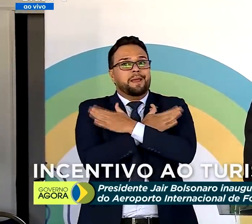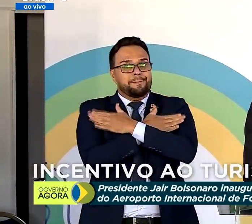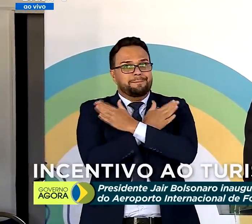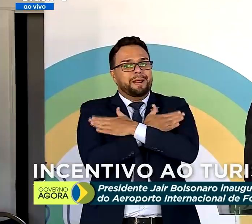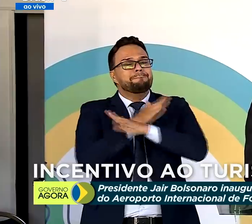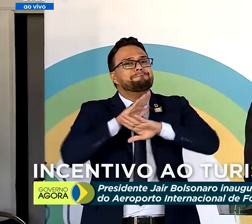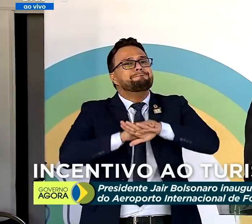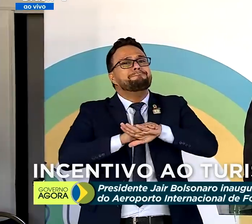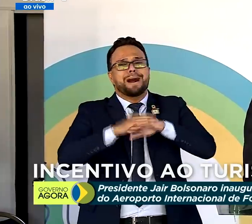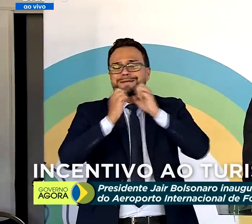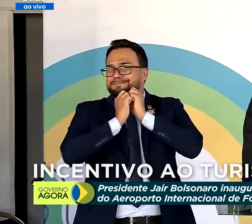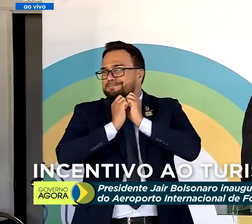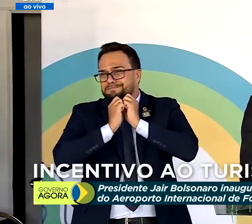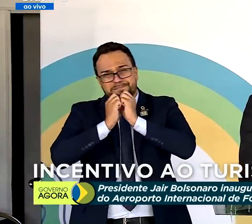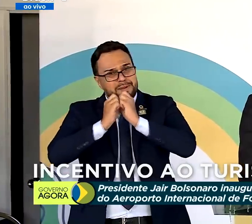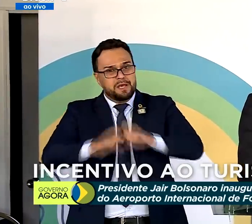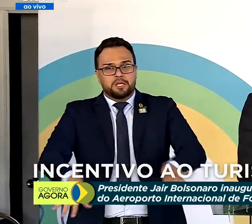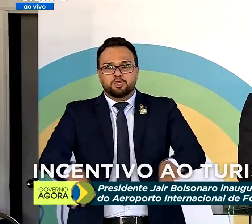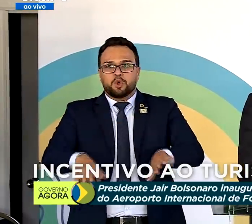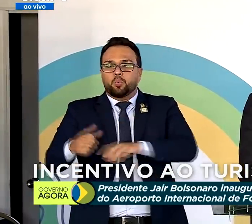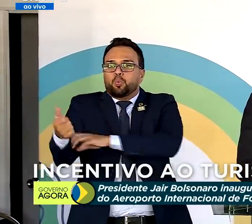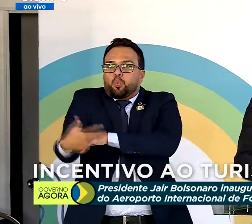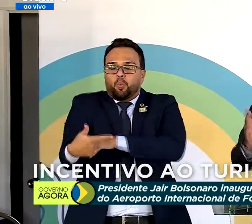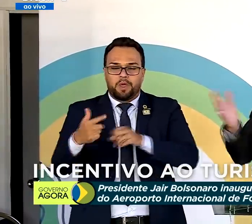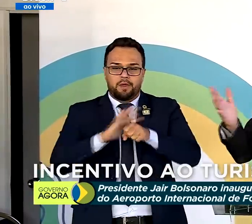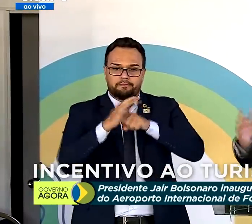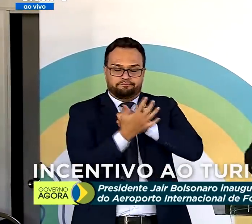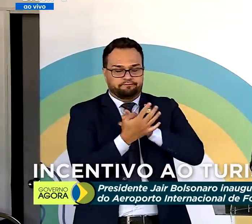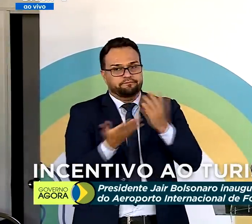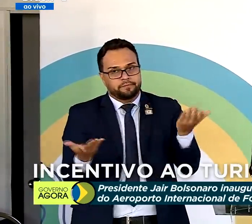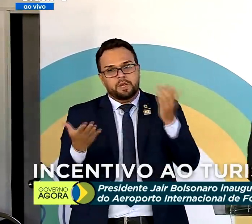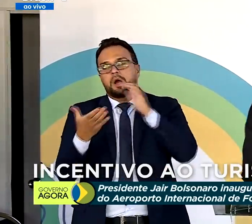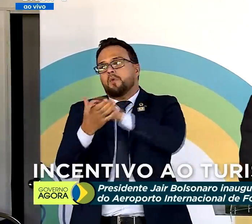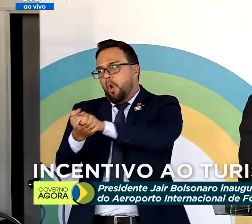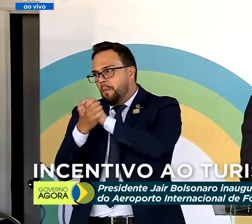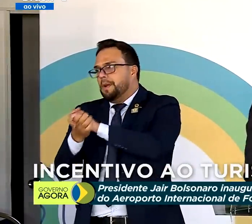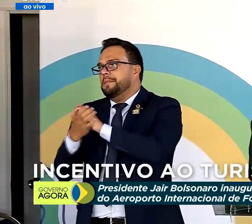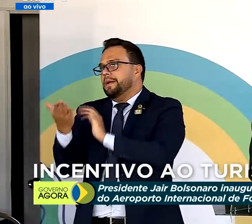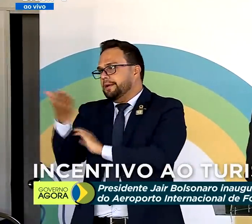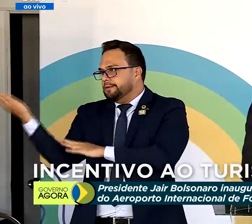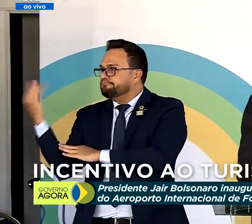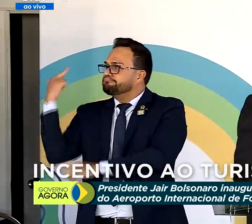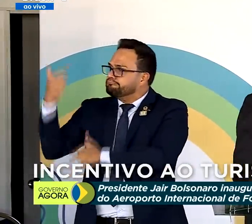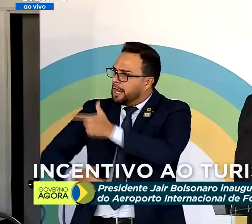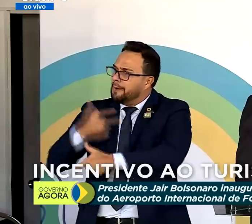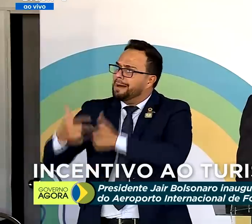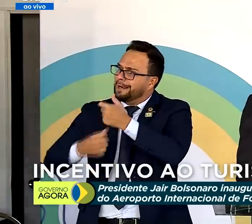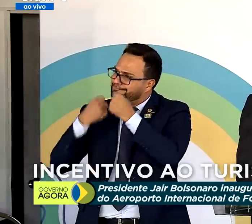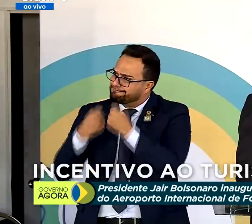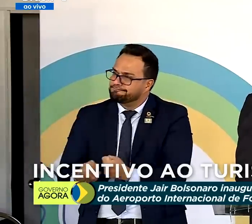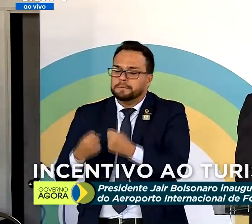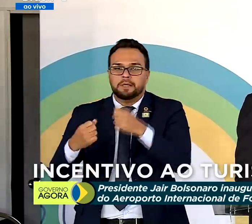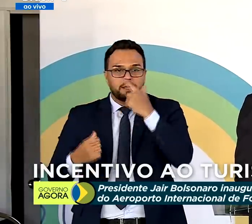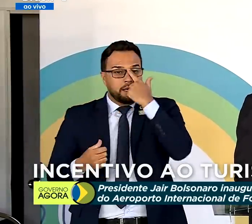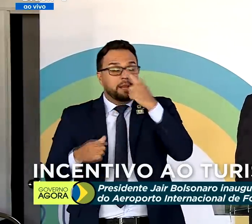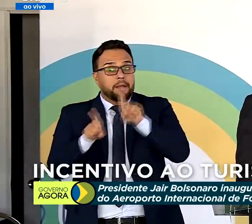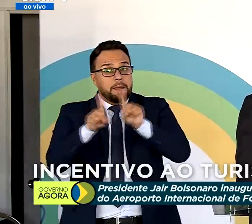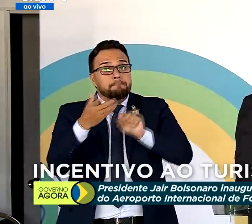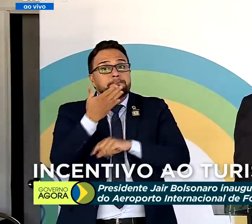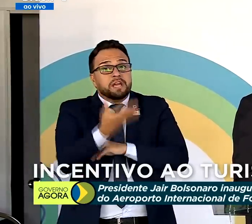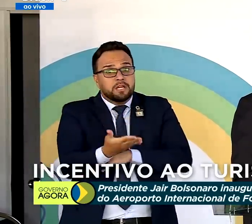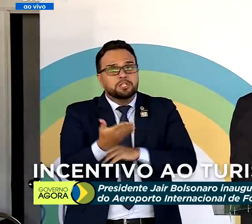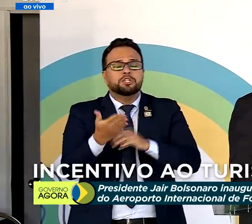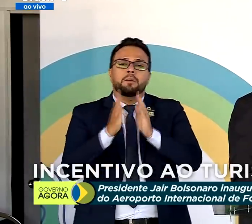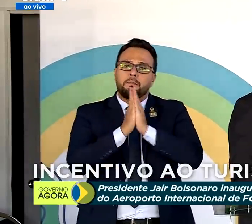mais danoso que o próprio vírus. Então, cumprimento vocês que trabalharam. Apelo aos governadores e